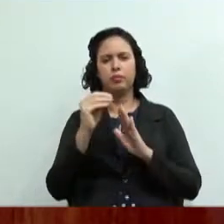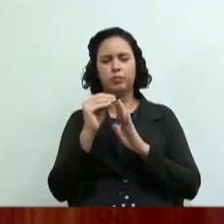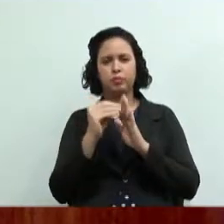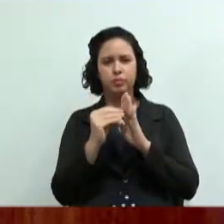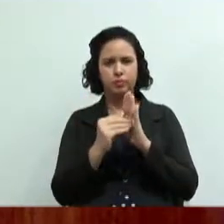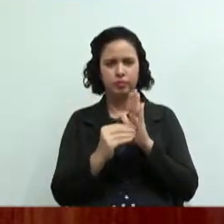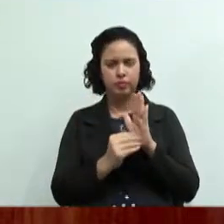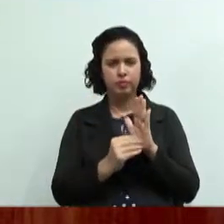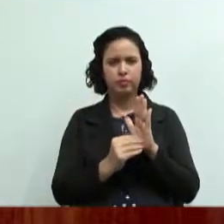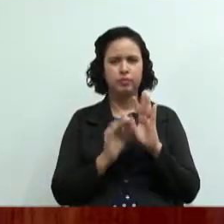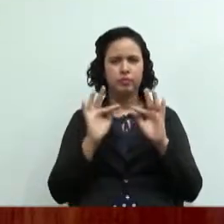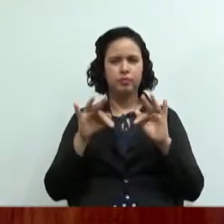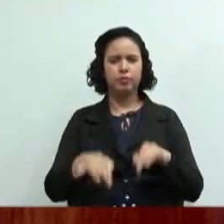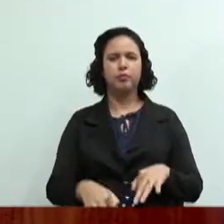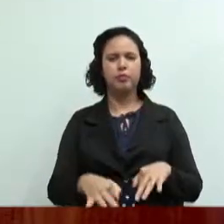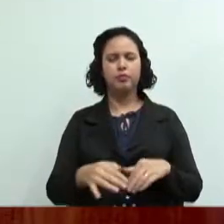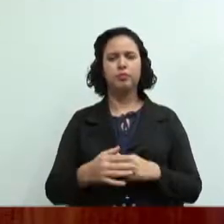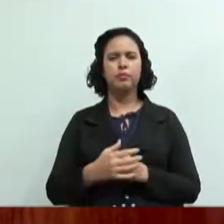conclusão